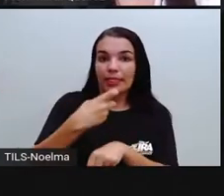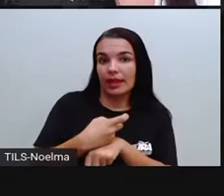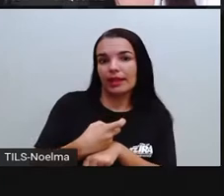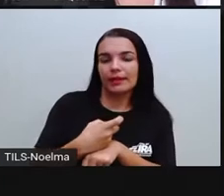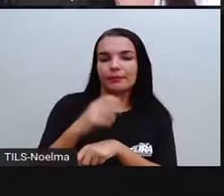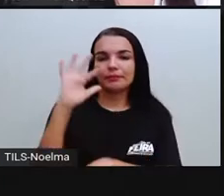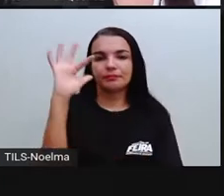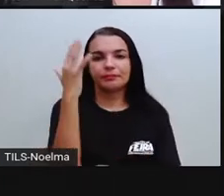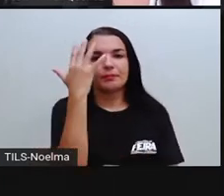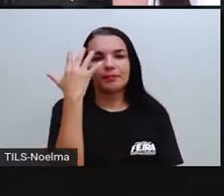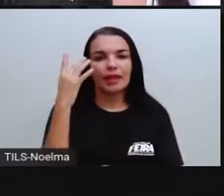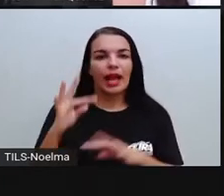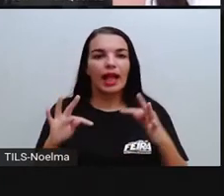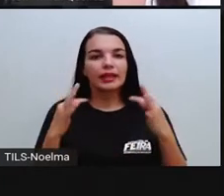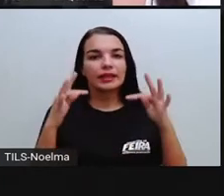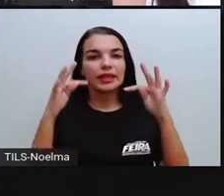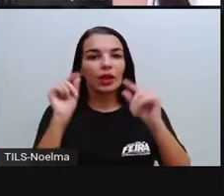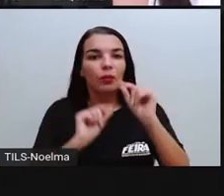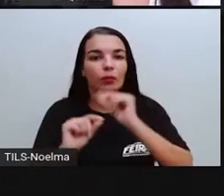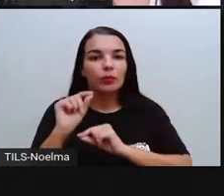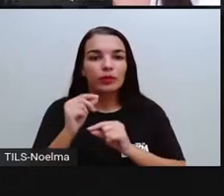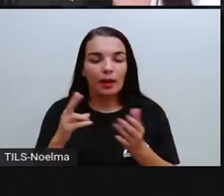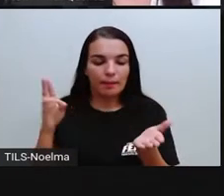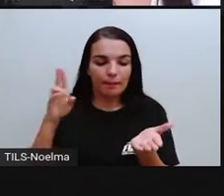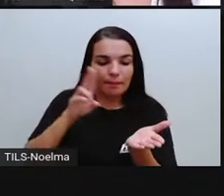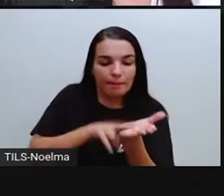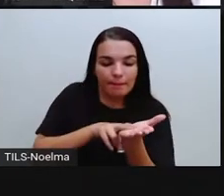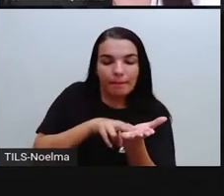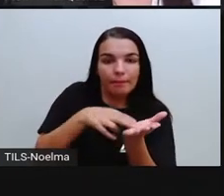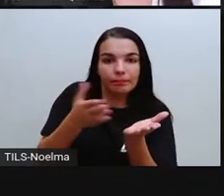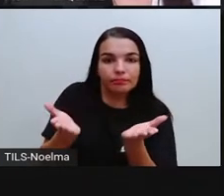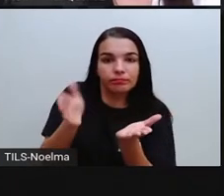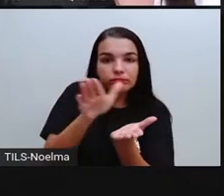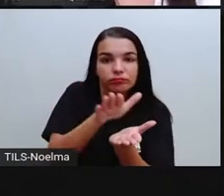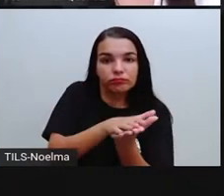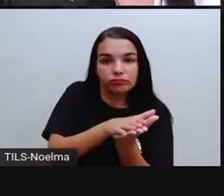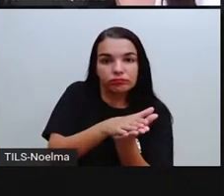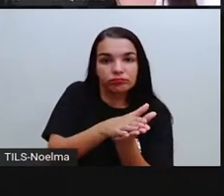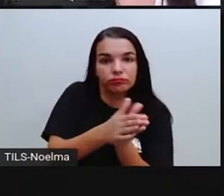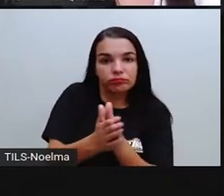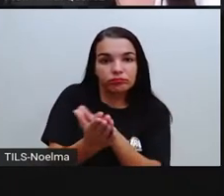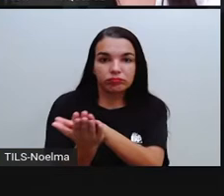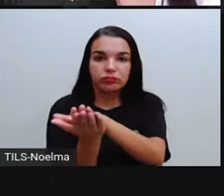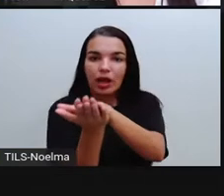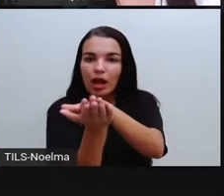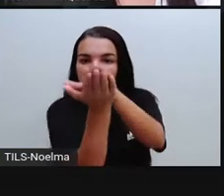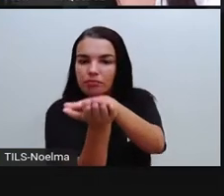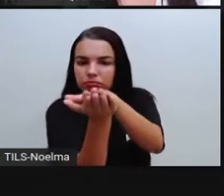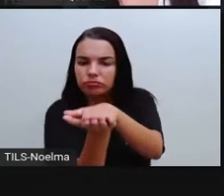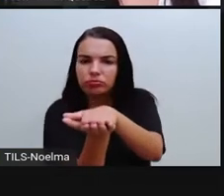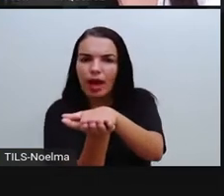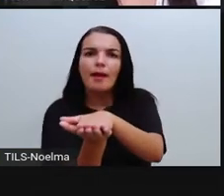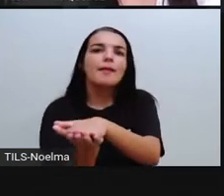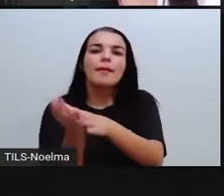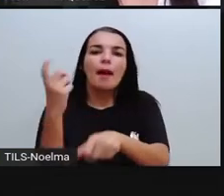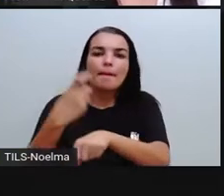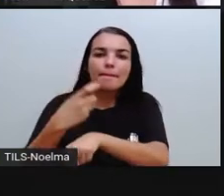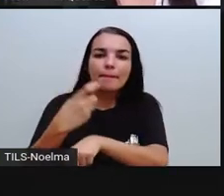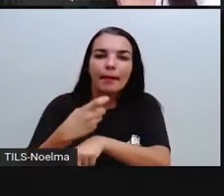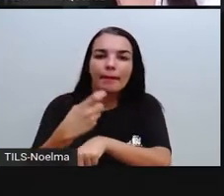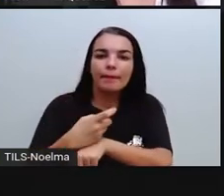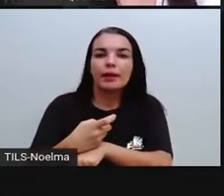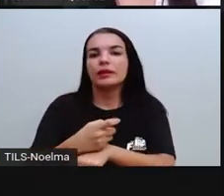de impressão em que o desenho é entalhado aí nessa madeira, né? Com